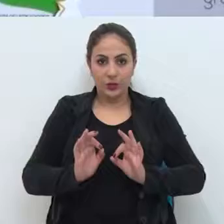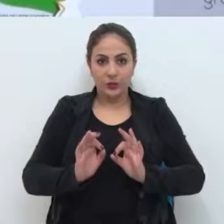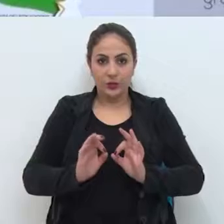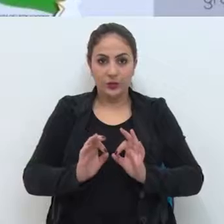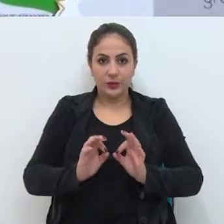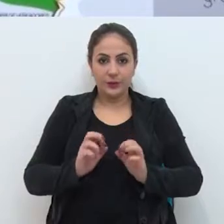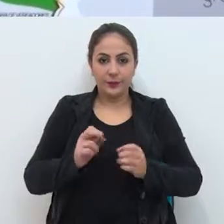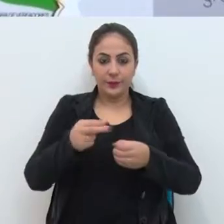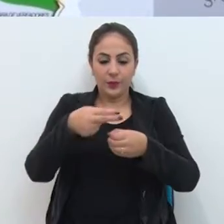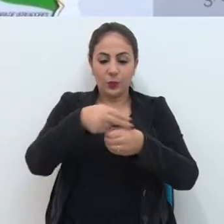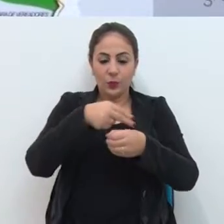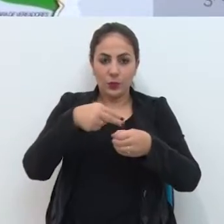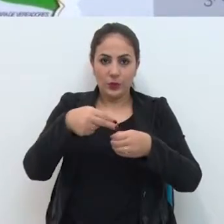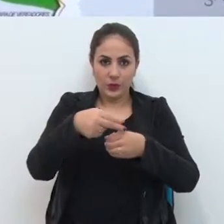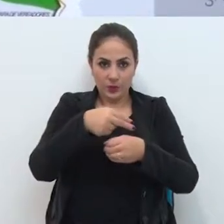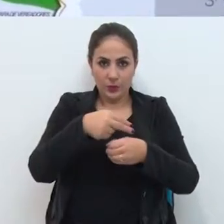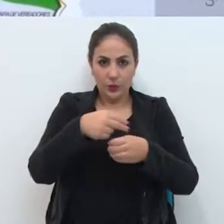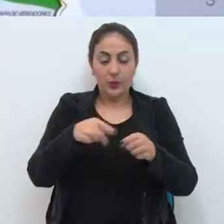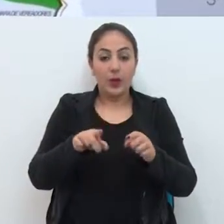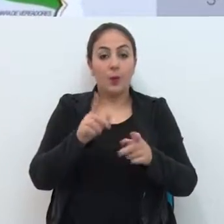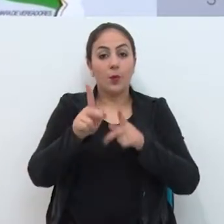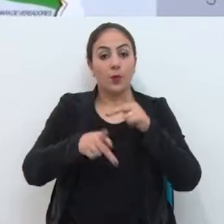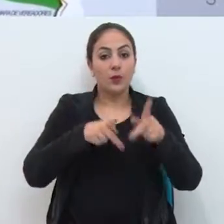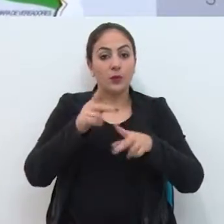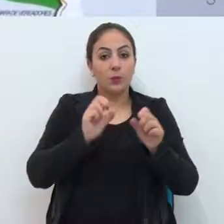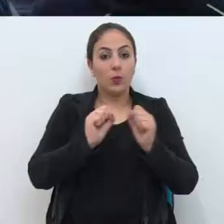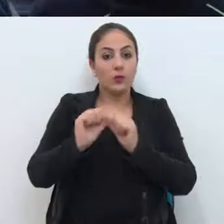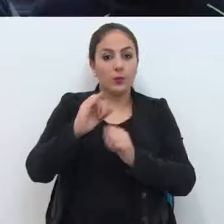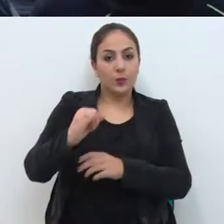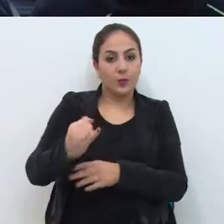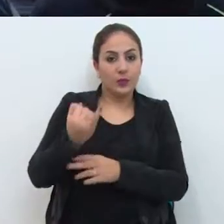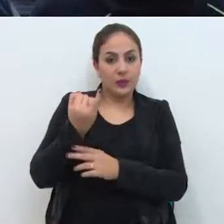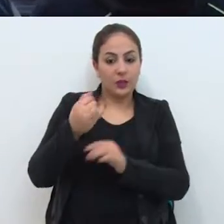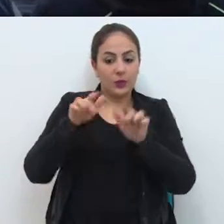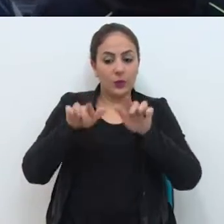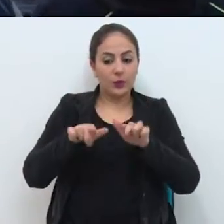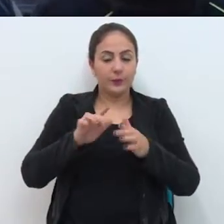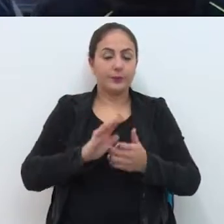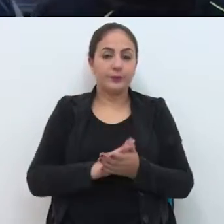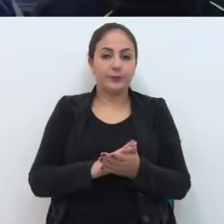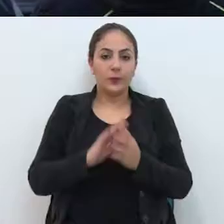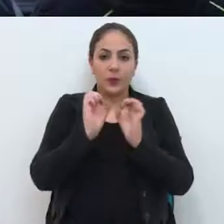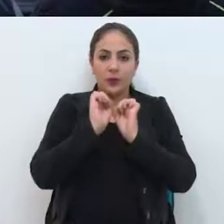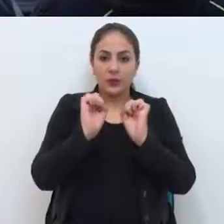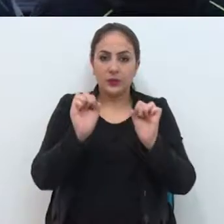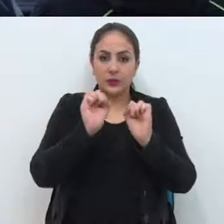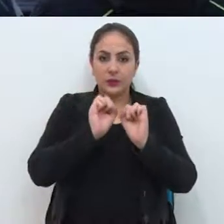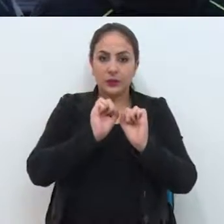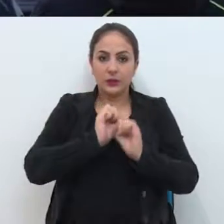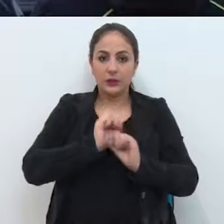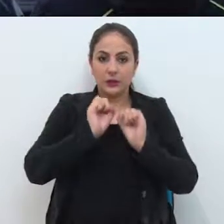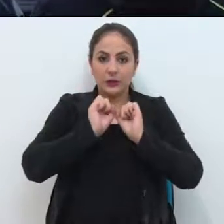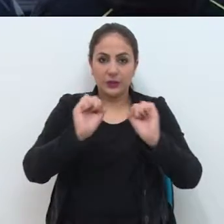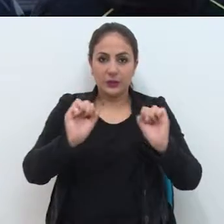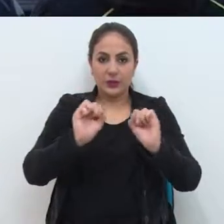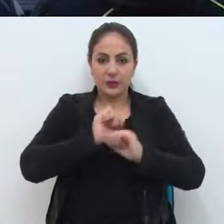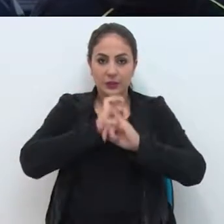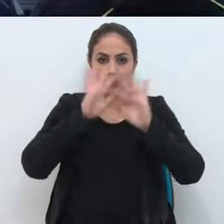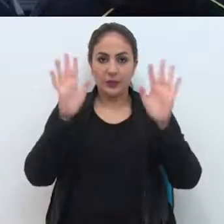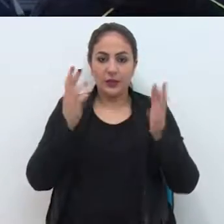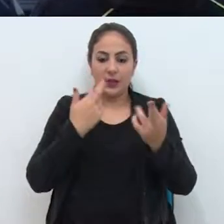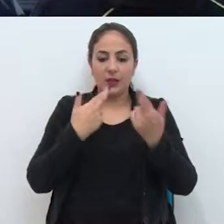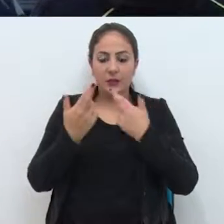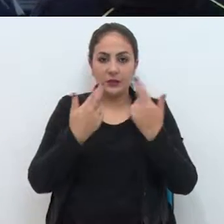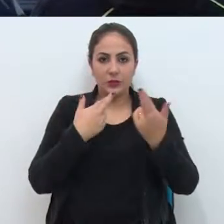urbanismo, para que a população possa realmente aproveitar aquele espaço. O secretário de Transparência e Relações Institucionais